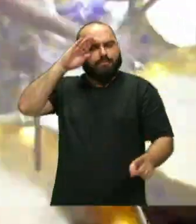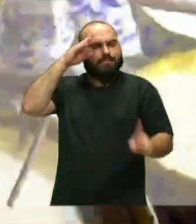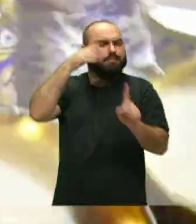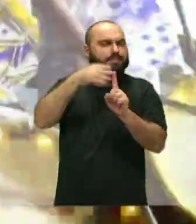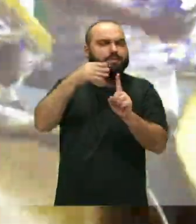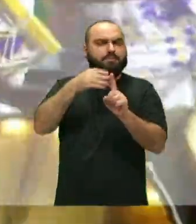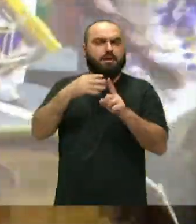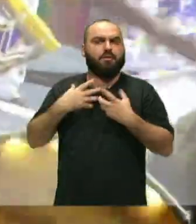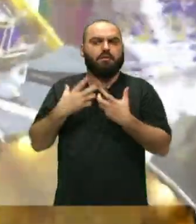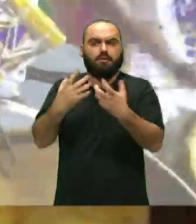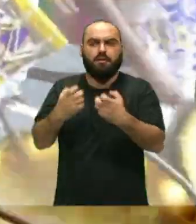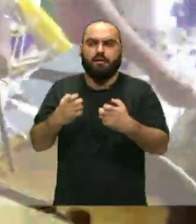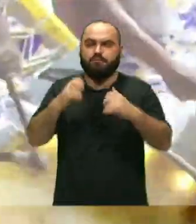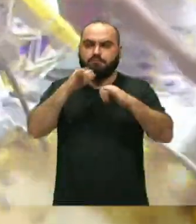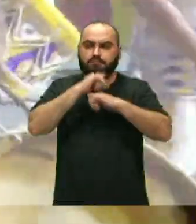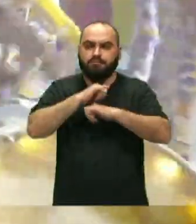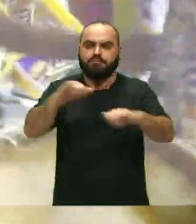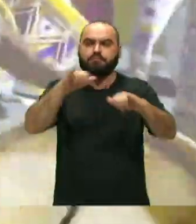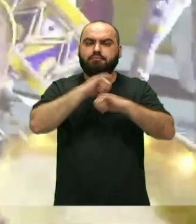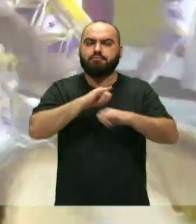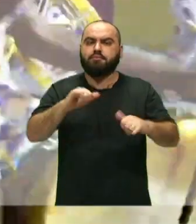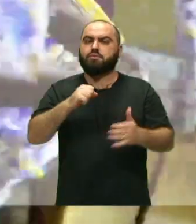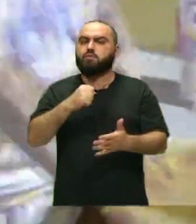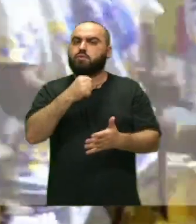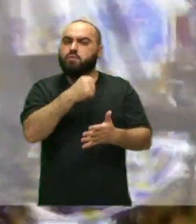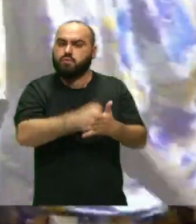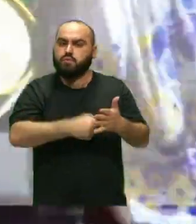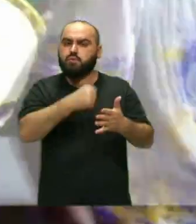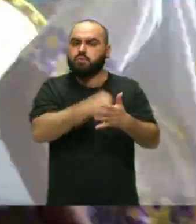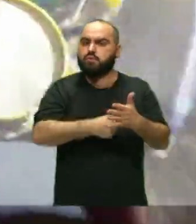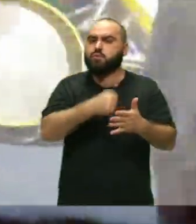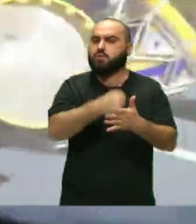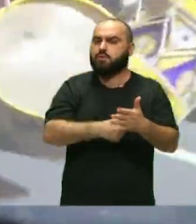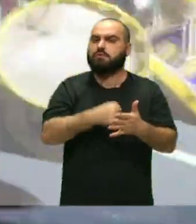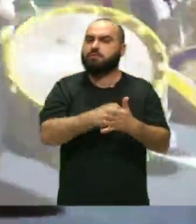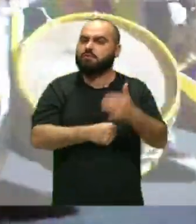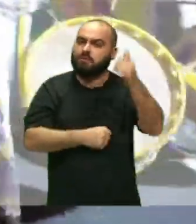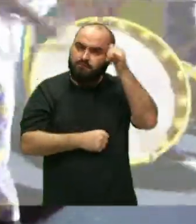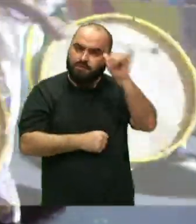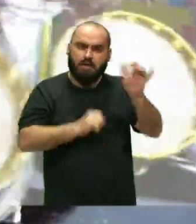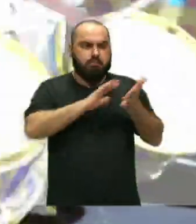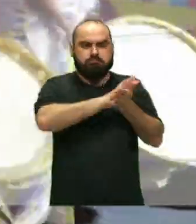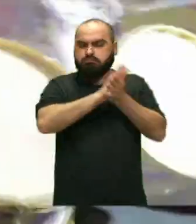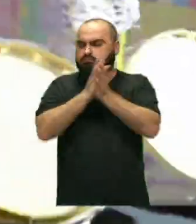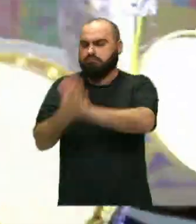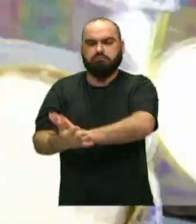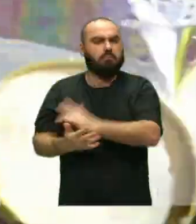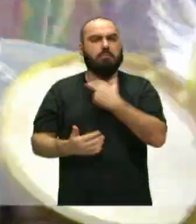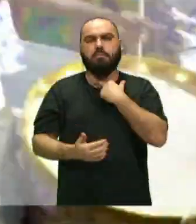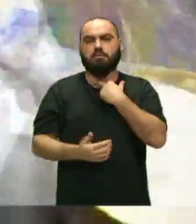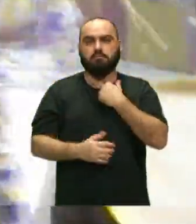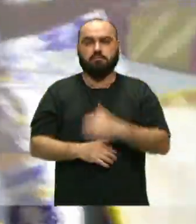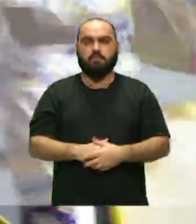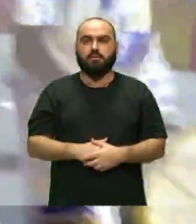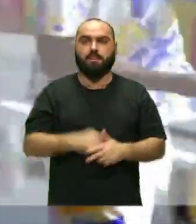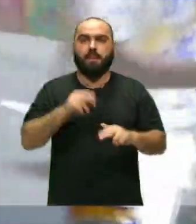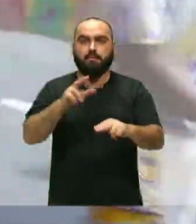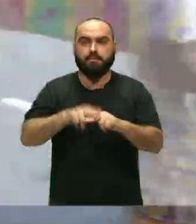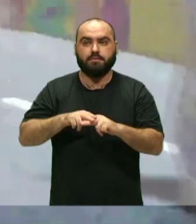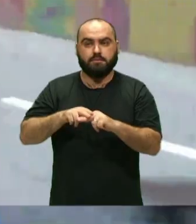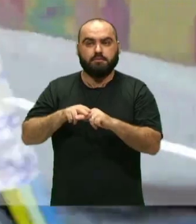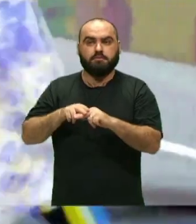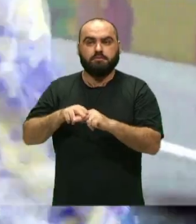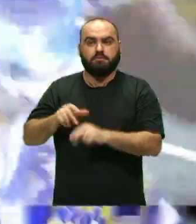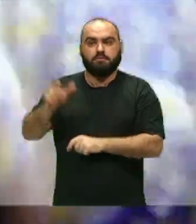pra dentro da nação o diferencial dessa luta de combater contra todas as formas de opressão então é uma bandeira levantada dentro da nação do